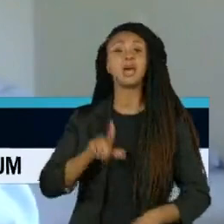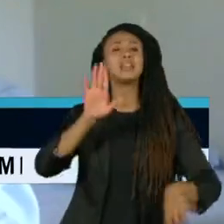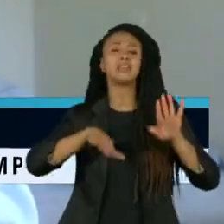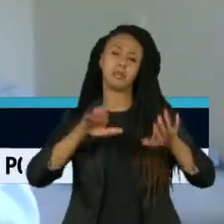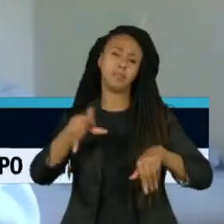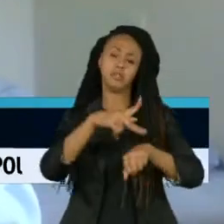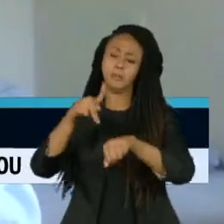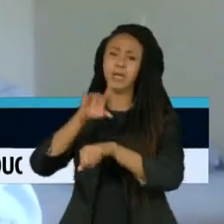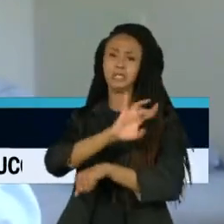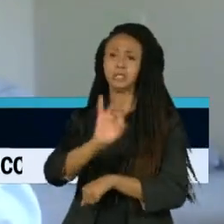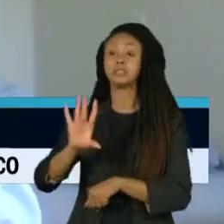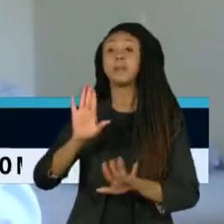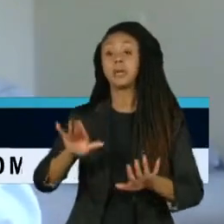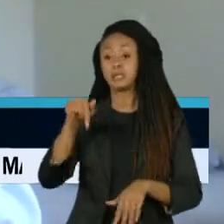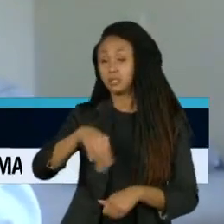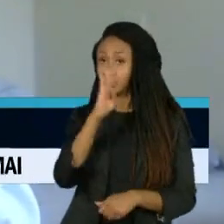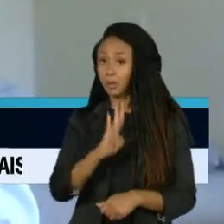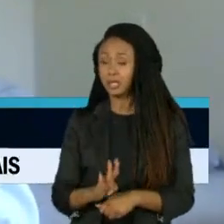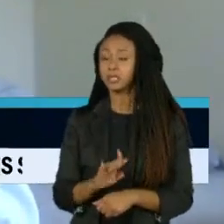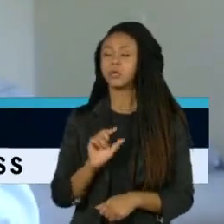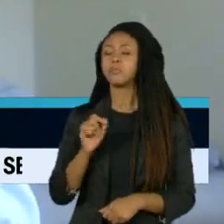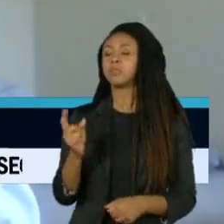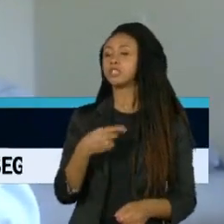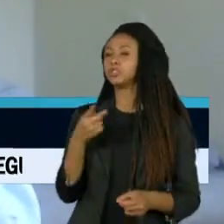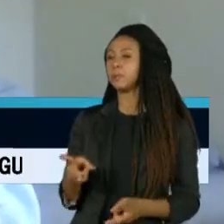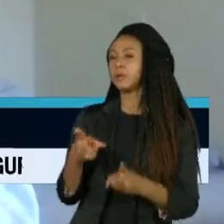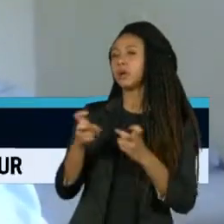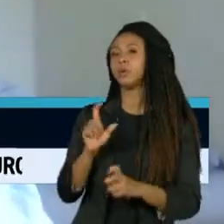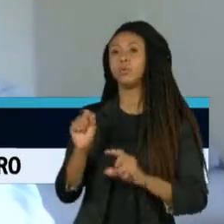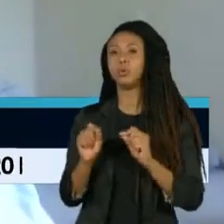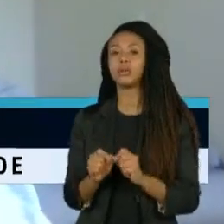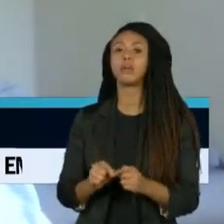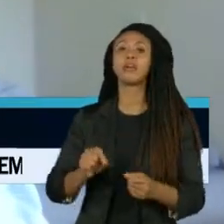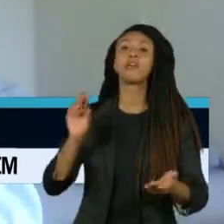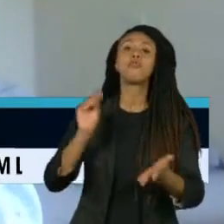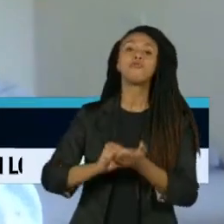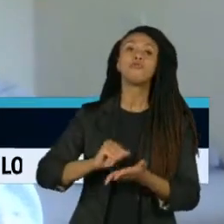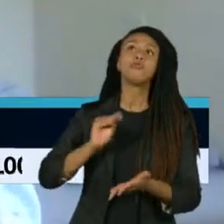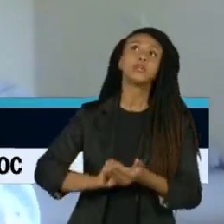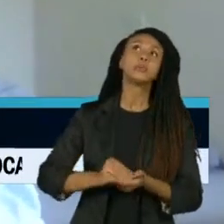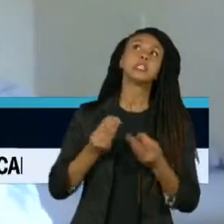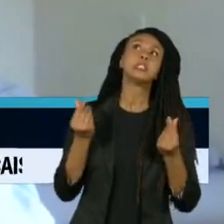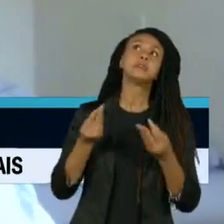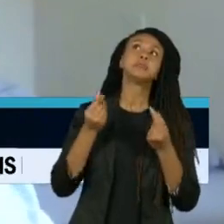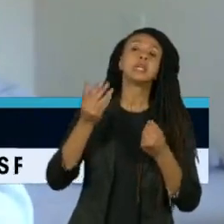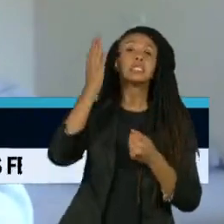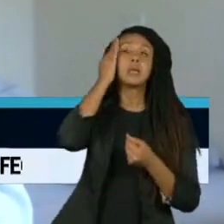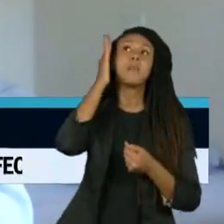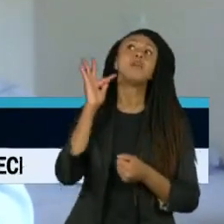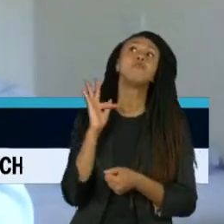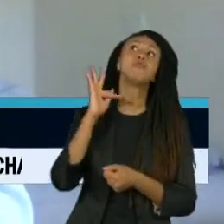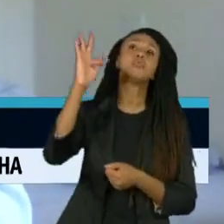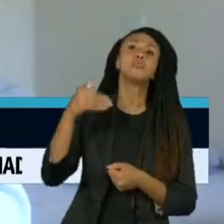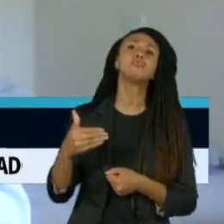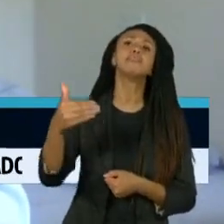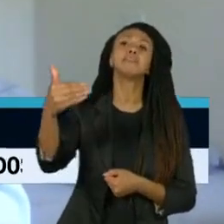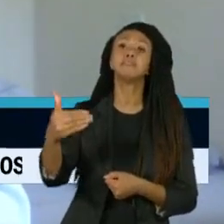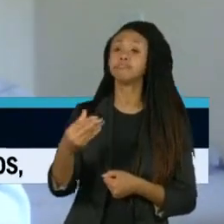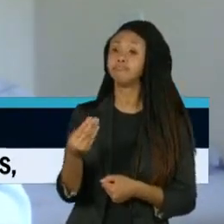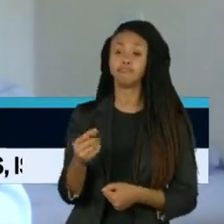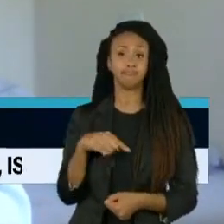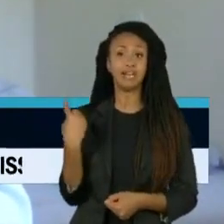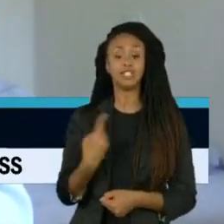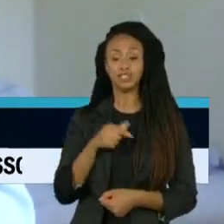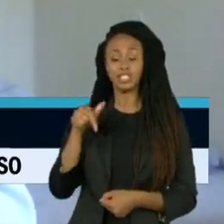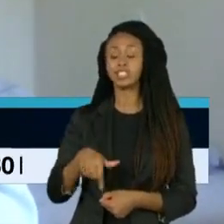mas no caso brasileiro, acho que o que se observa é essa falta de perspectiva para frente. Que a gente, de fato,